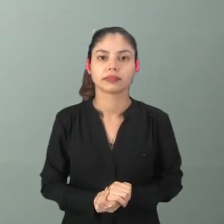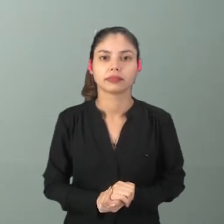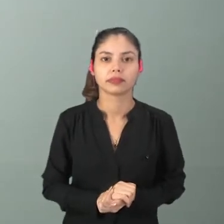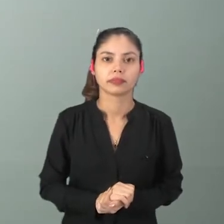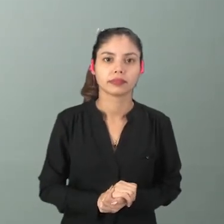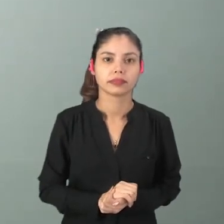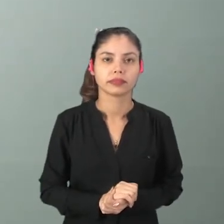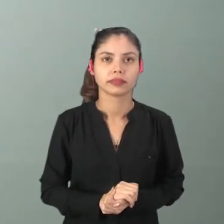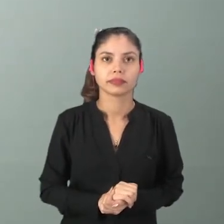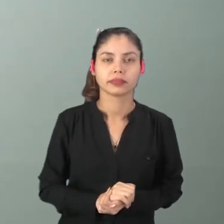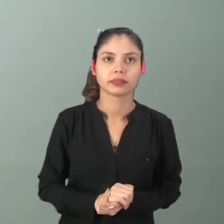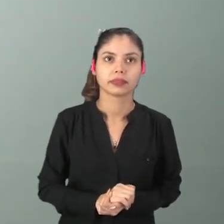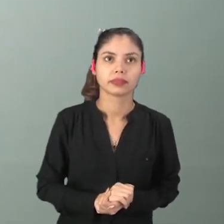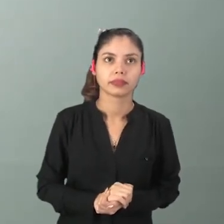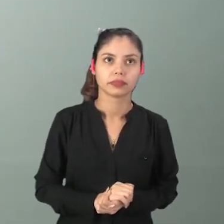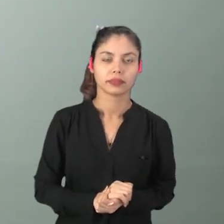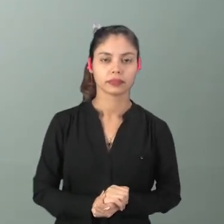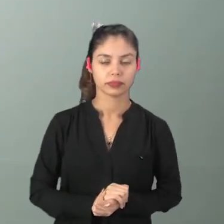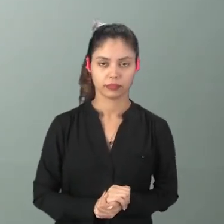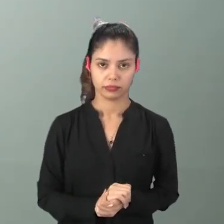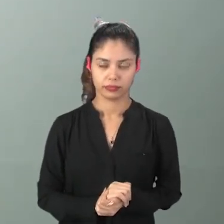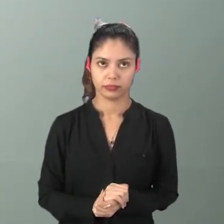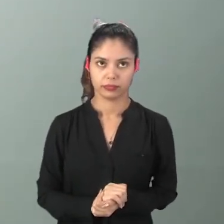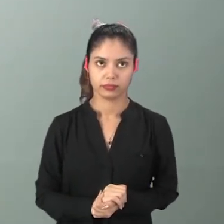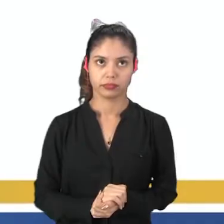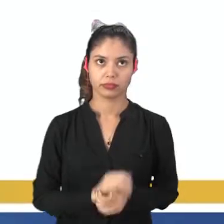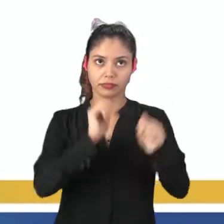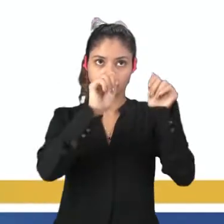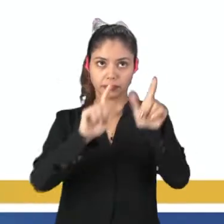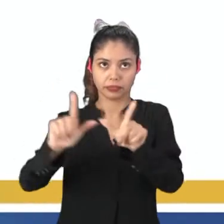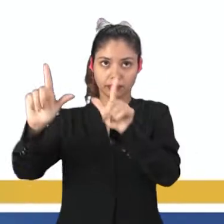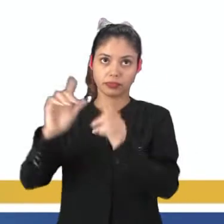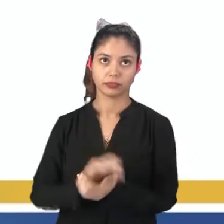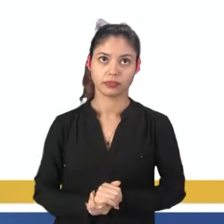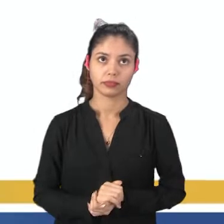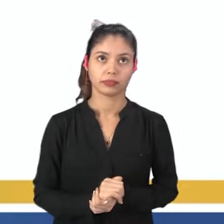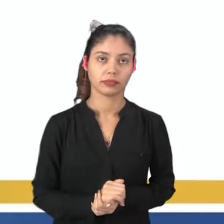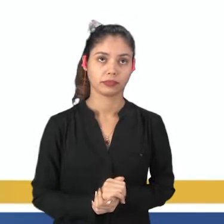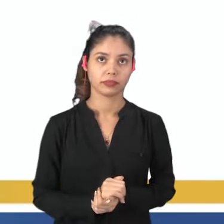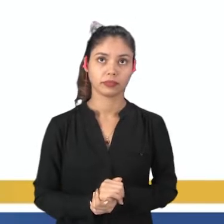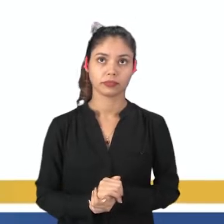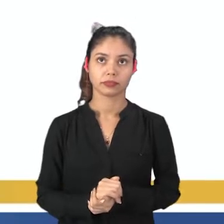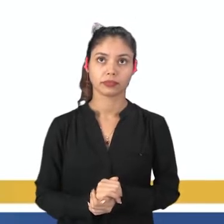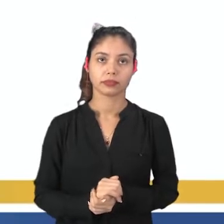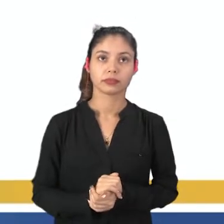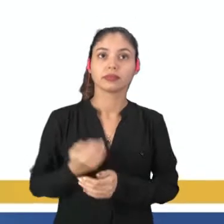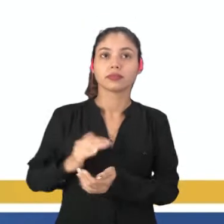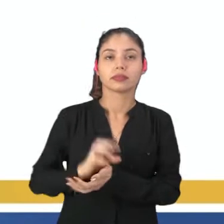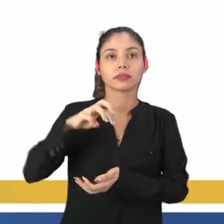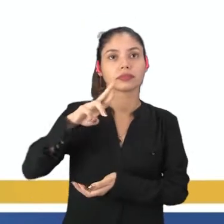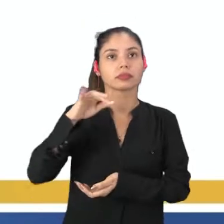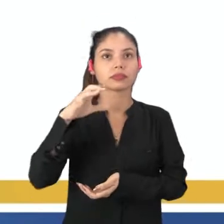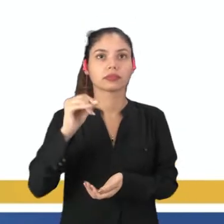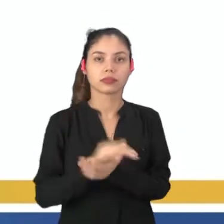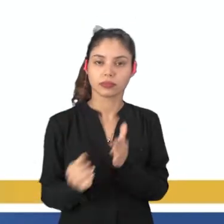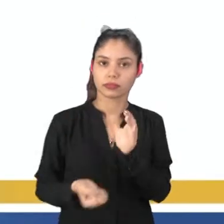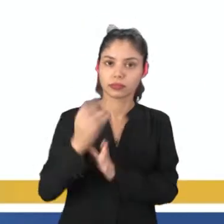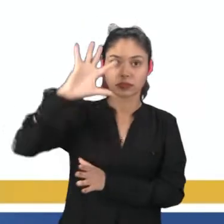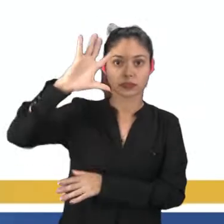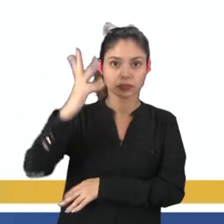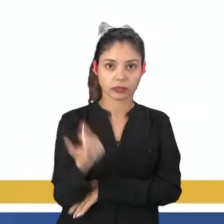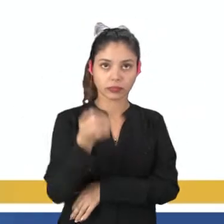Então, vem comigo. Acompanhe aí novamente na sua tela. O maracatu tem origem afro